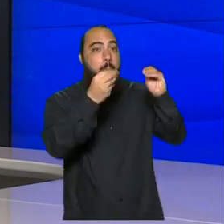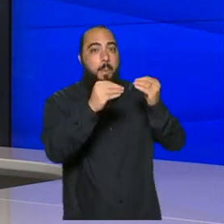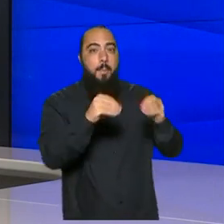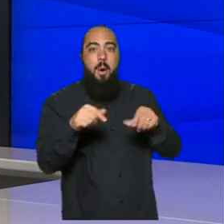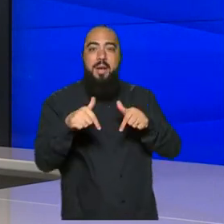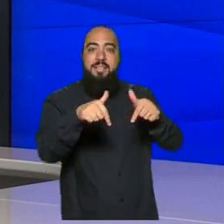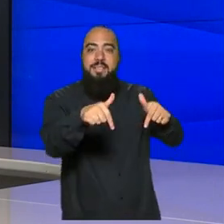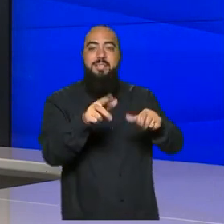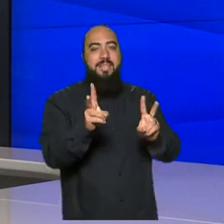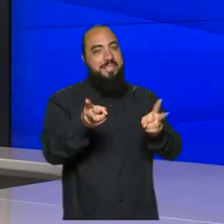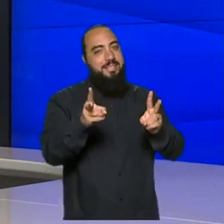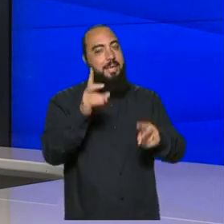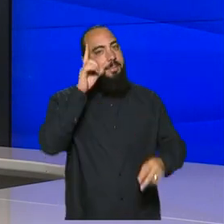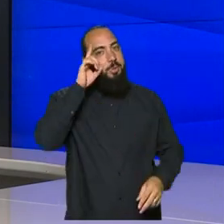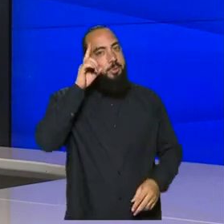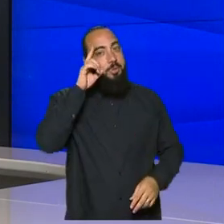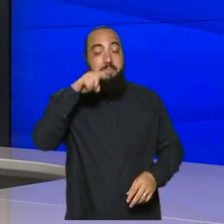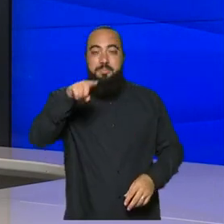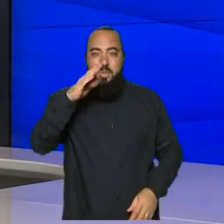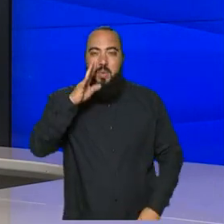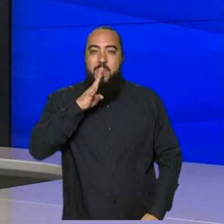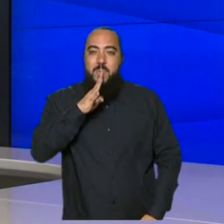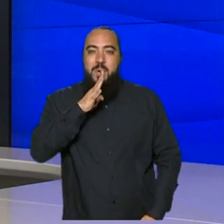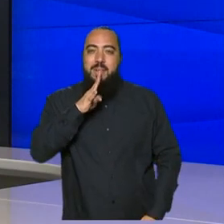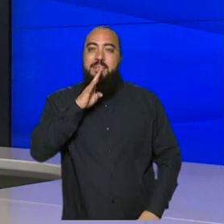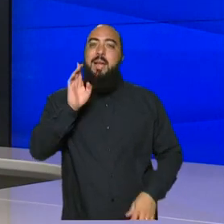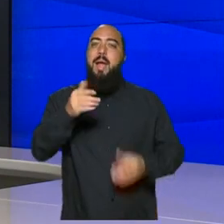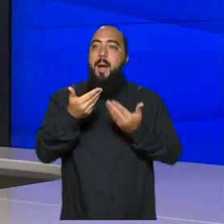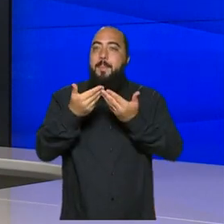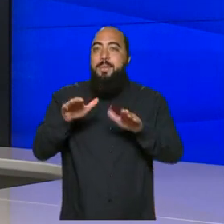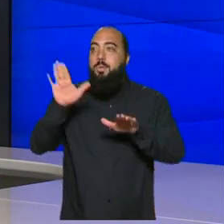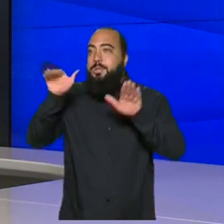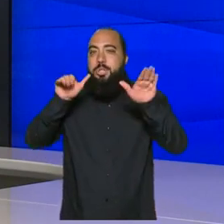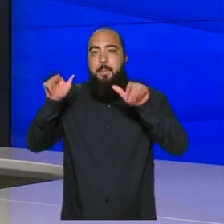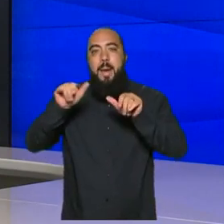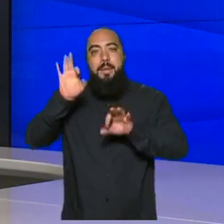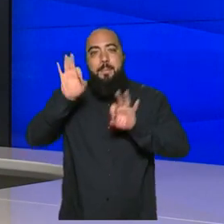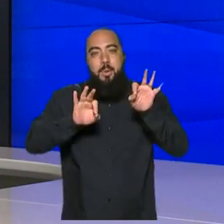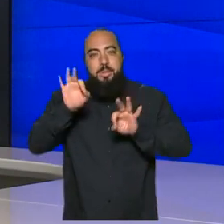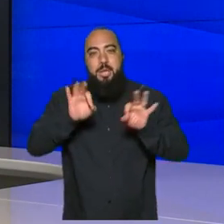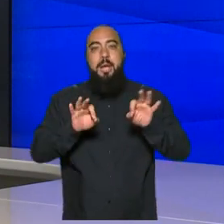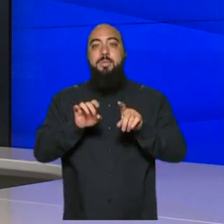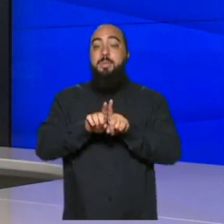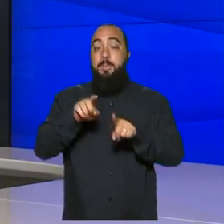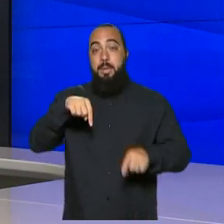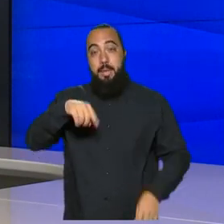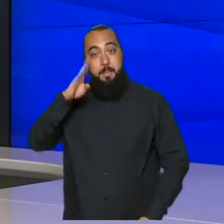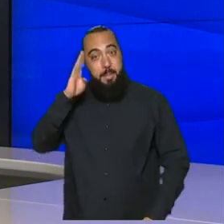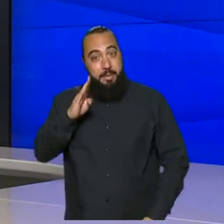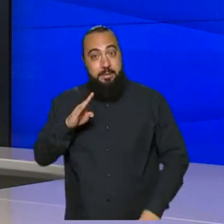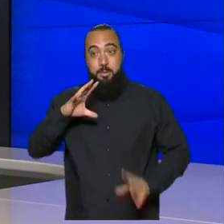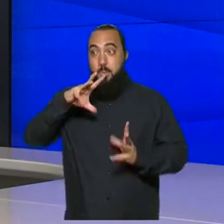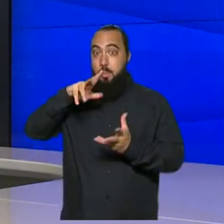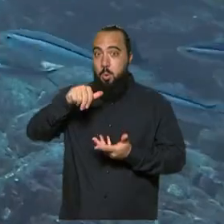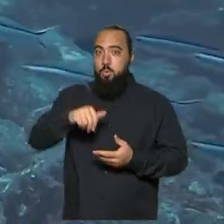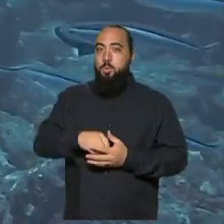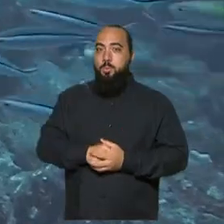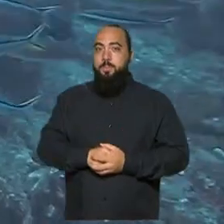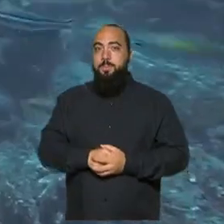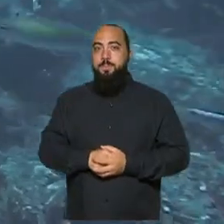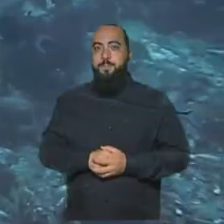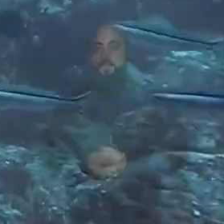iniciativas atualizadas para que você saiba a abertura de chamadas de projetos, tanto do Brasil quanto internacionais.